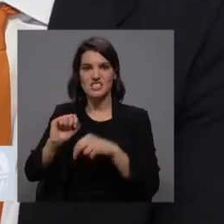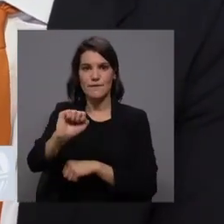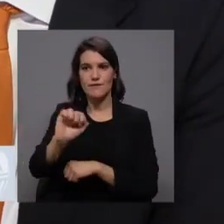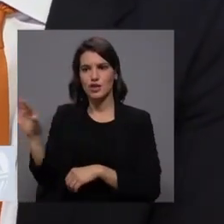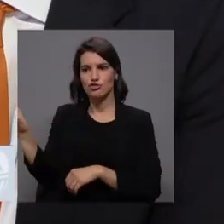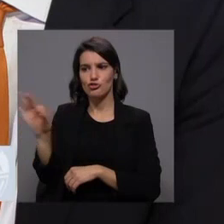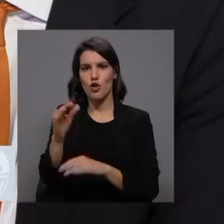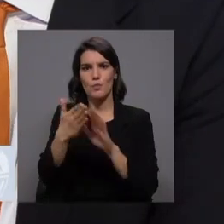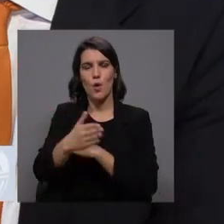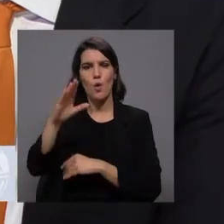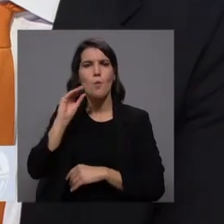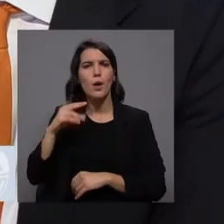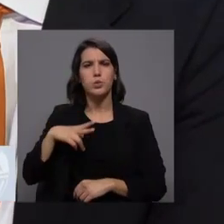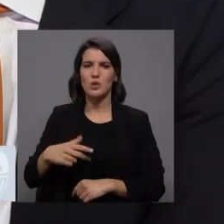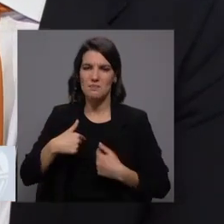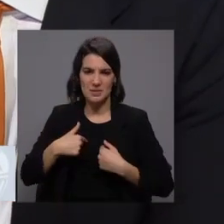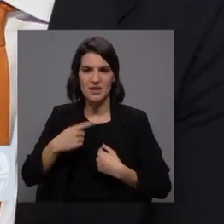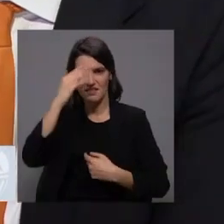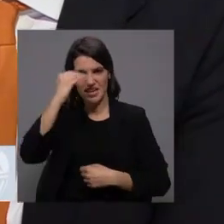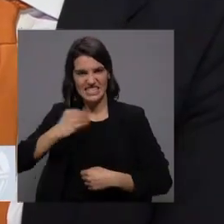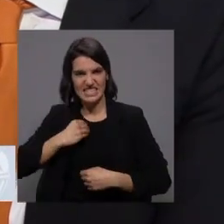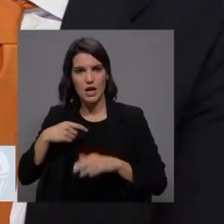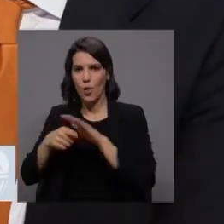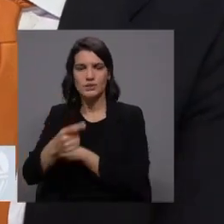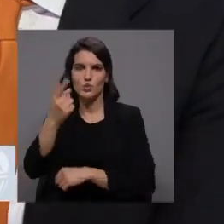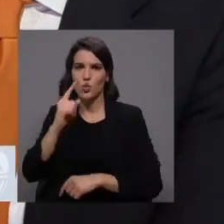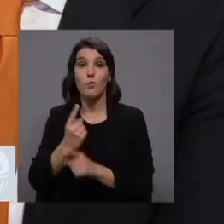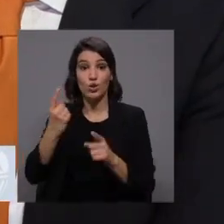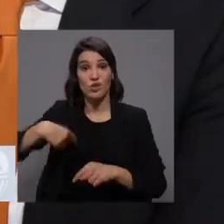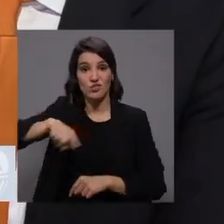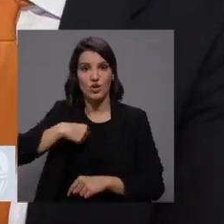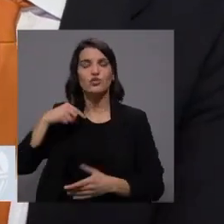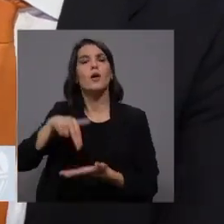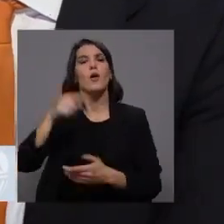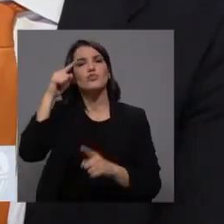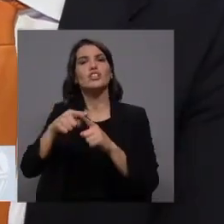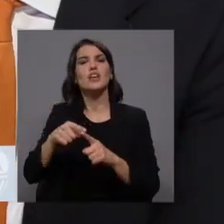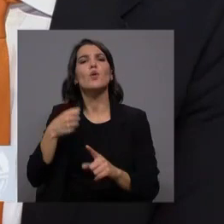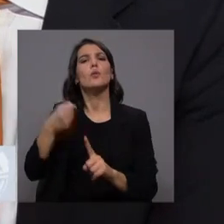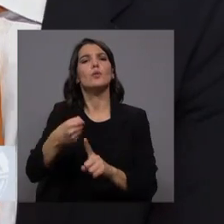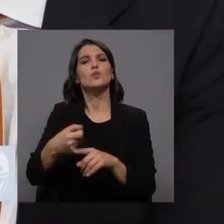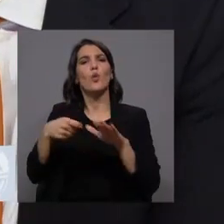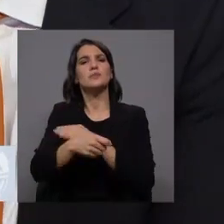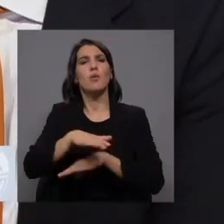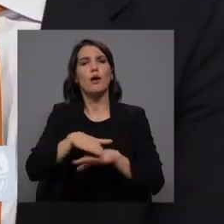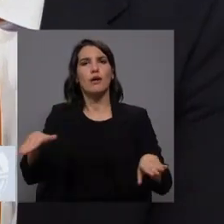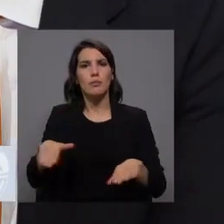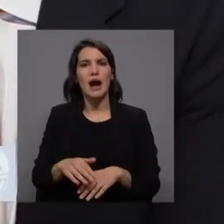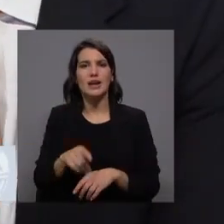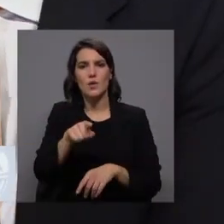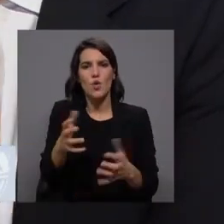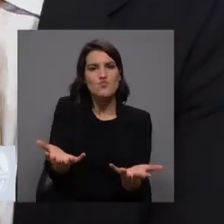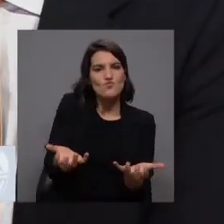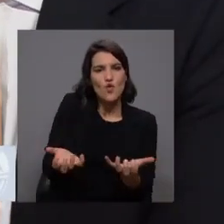para o Banco de Portugal. O Primeiro-Ministro, a mim não me dá lições de corrupção. Sabe porquê? Porque nós estamos aqui por uma razão, para combater a corrupção, o clientelismo, os